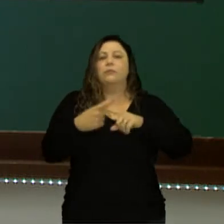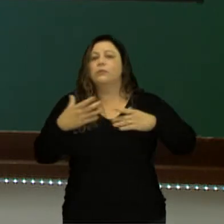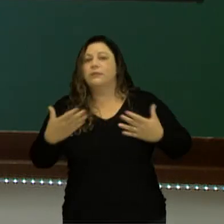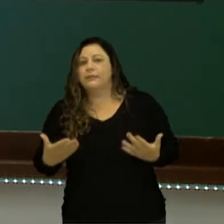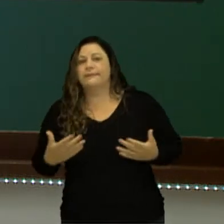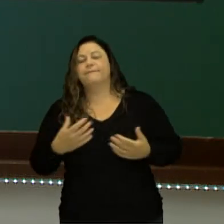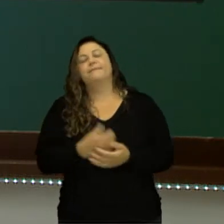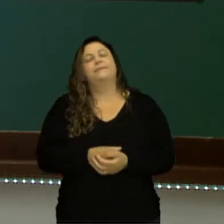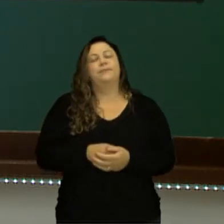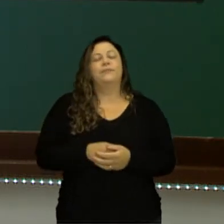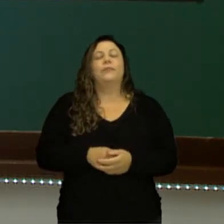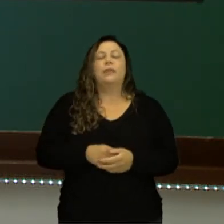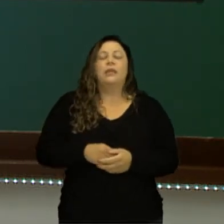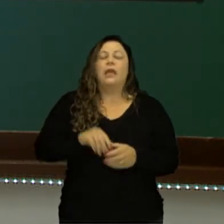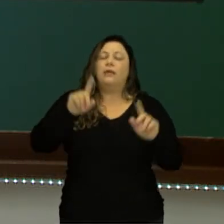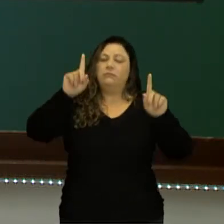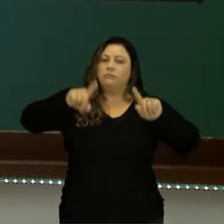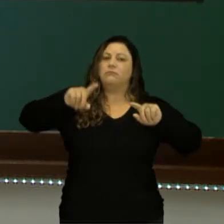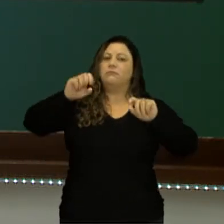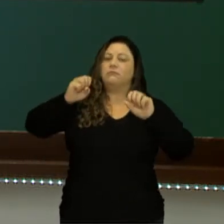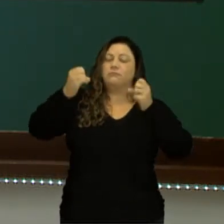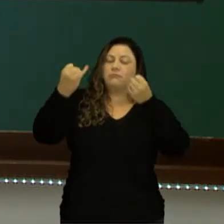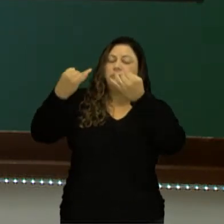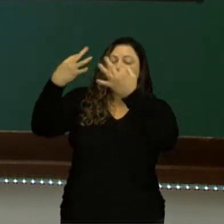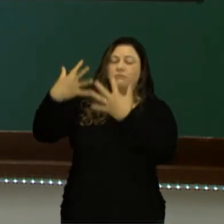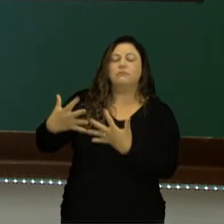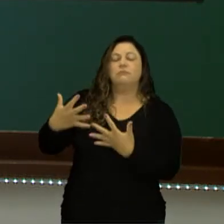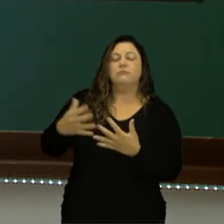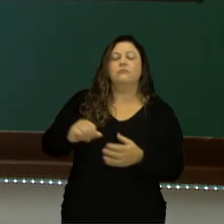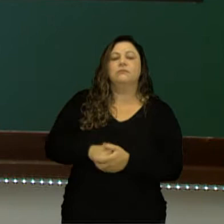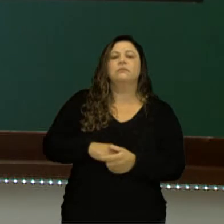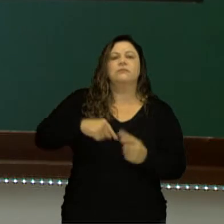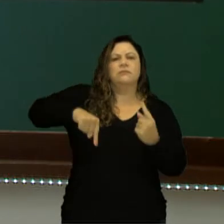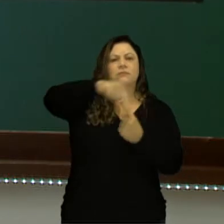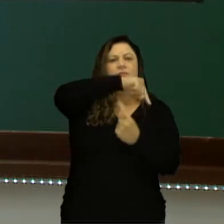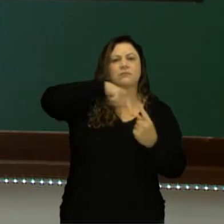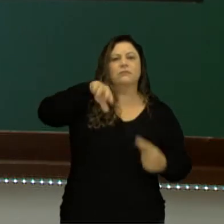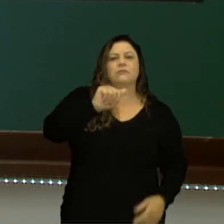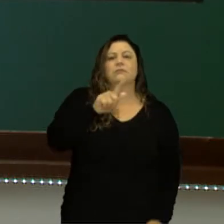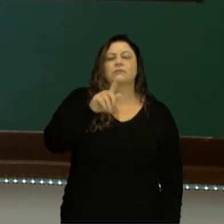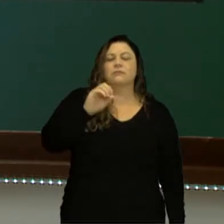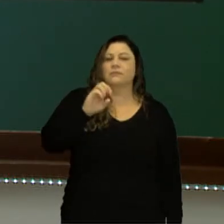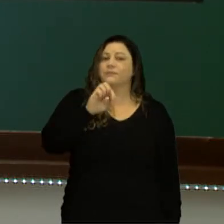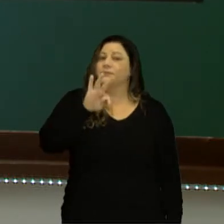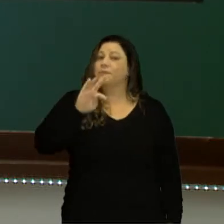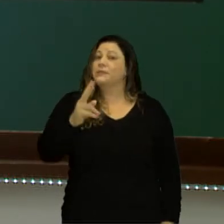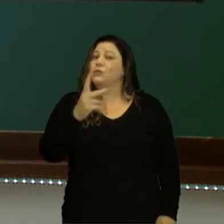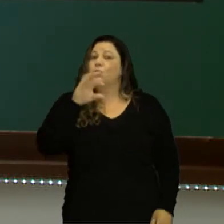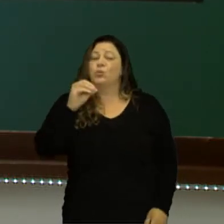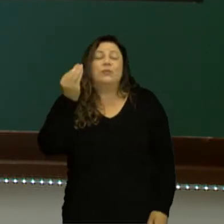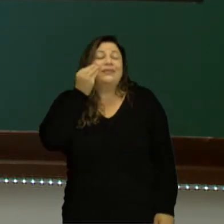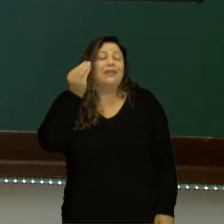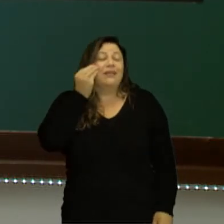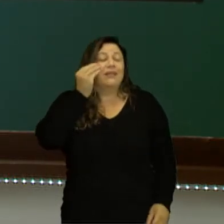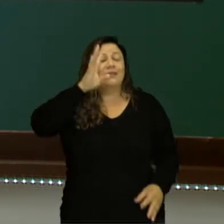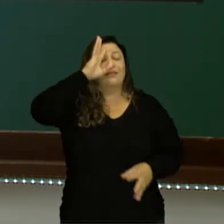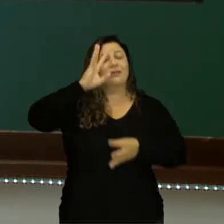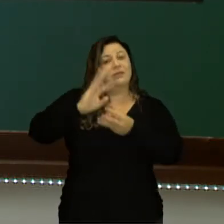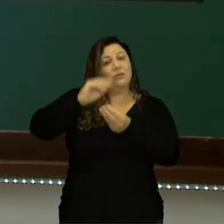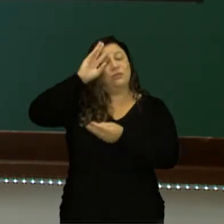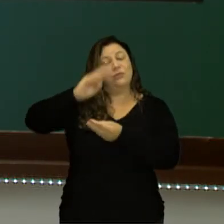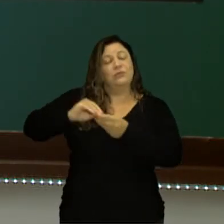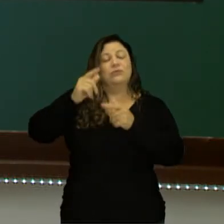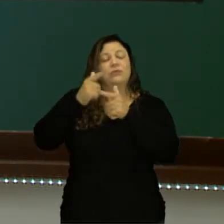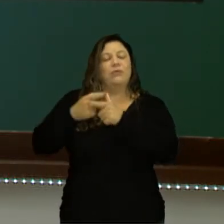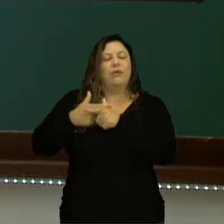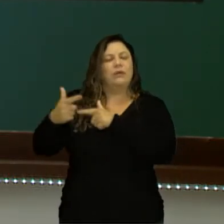É justamente isso que Agostinho de Ipona está tentando resolver. Esse problema aqui é pensado